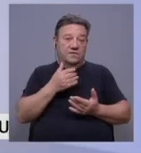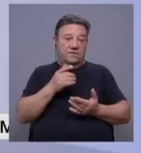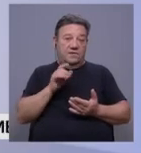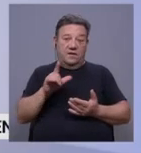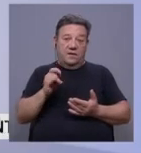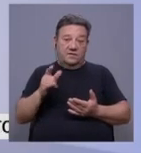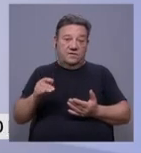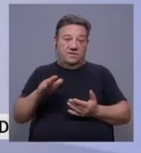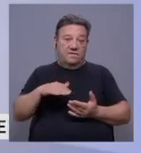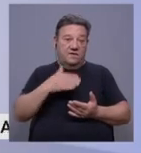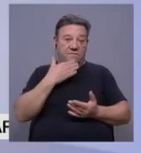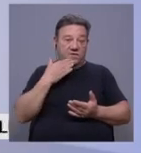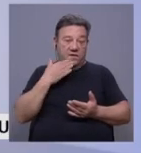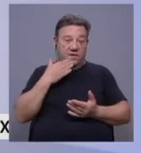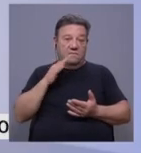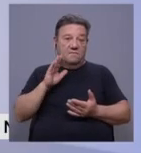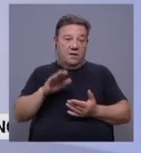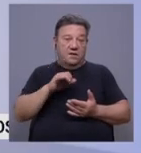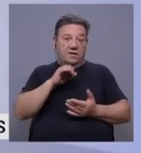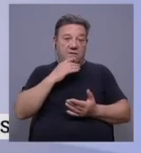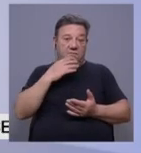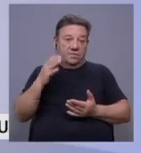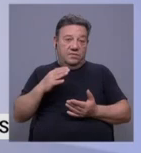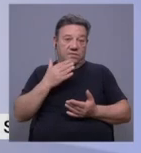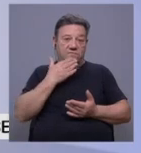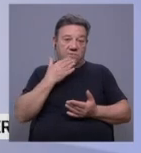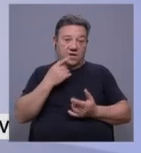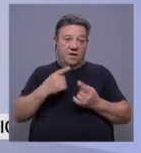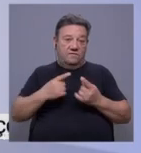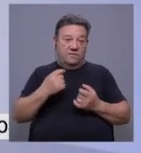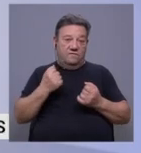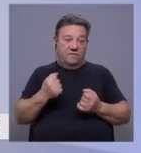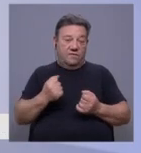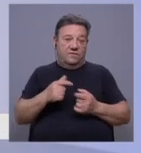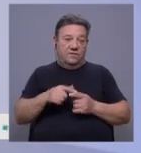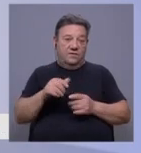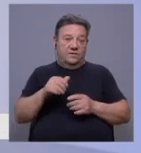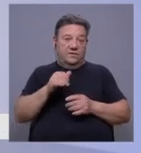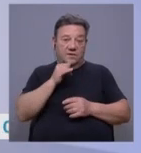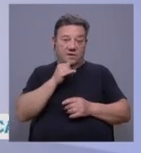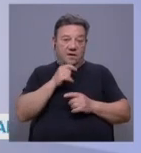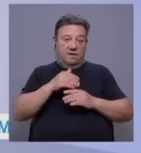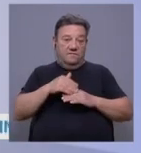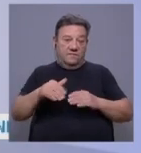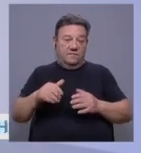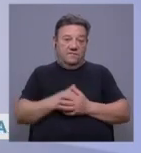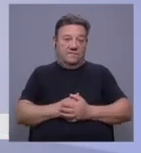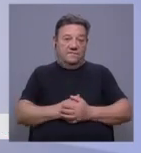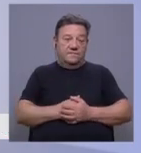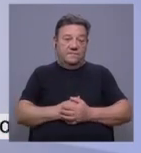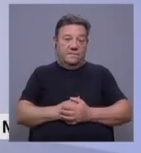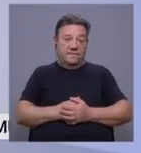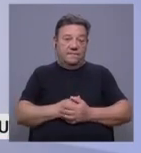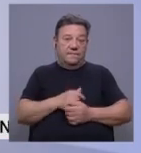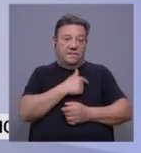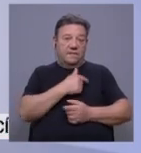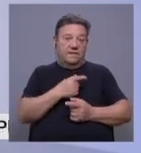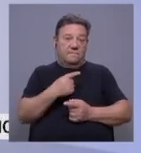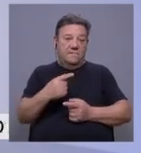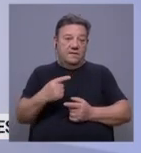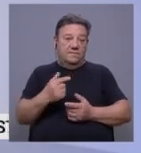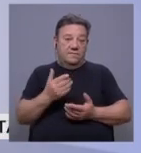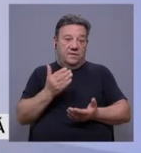quadrante leste fraco ou moderado, no entanto superar moderado por vezes forte na costa sul do Algarve. Temperaturas